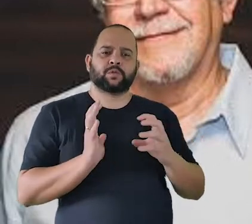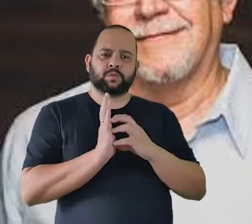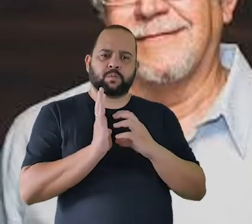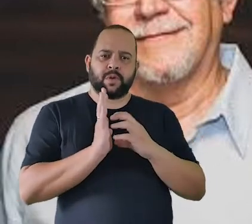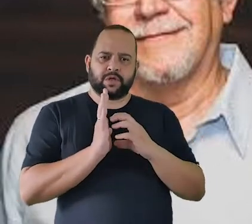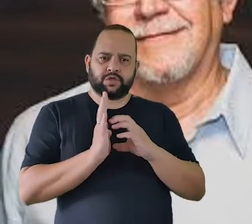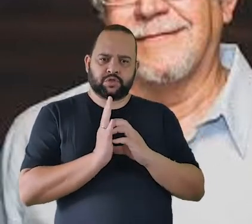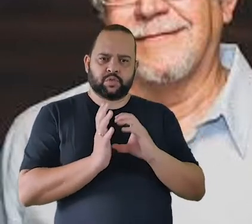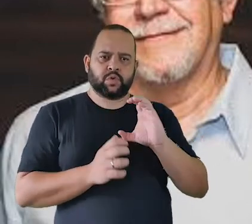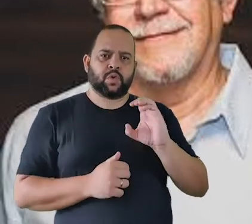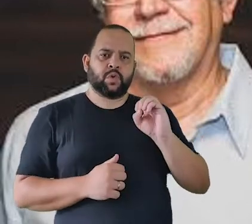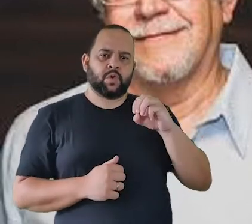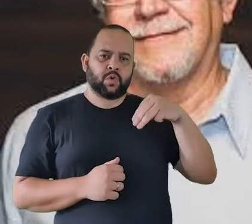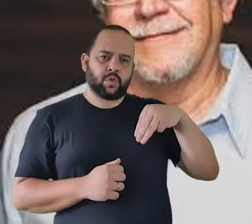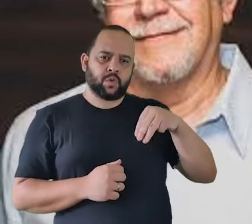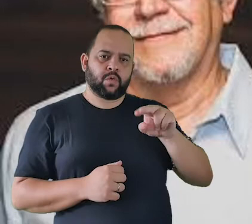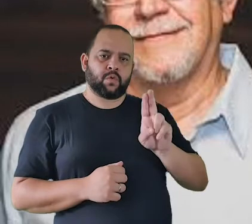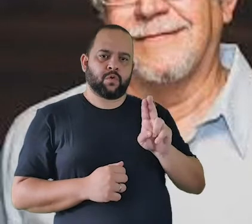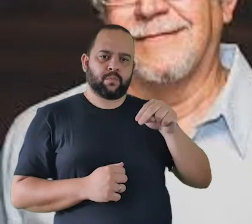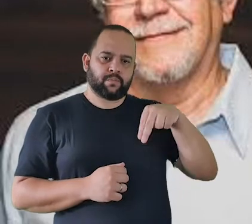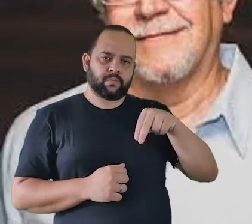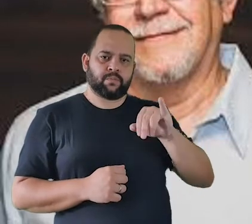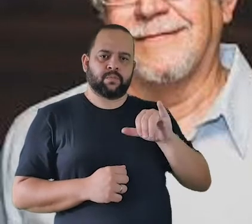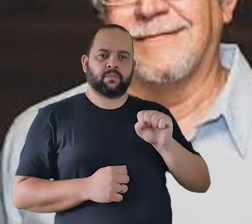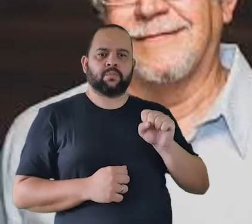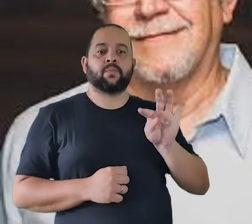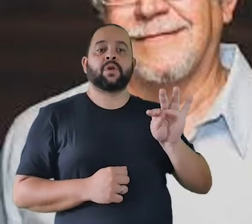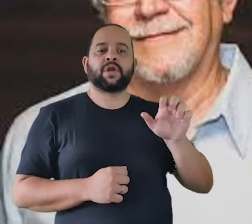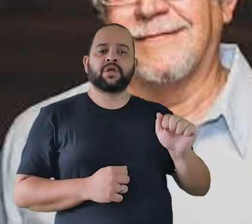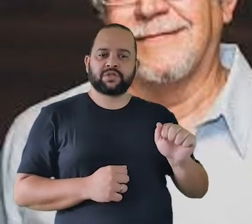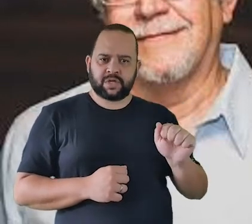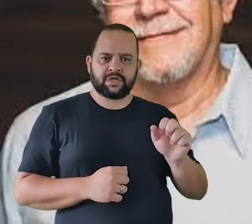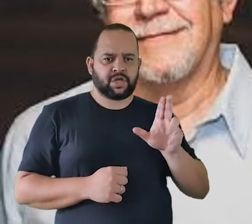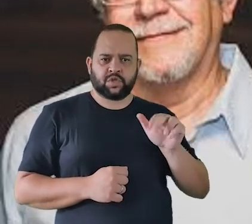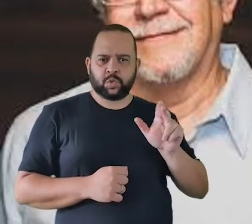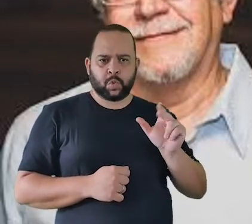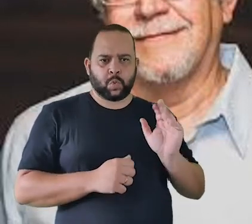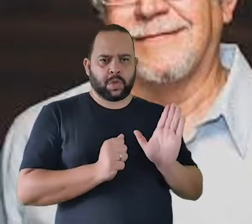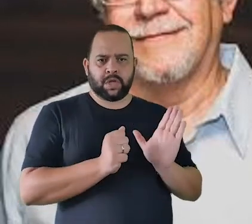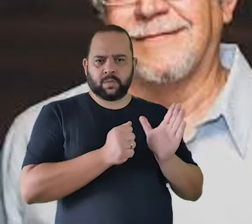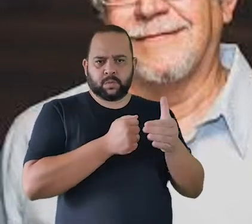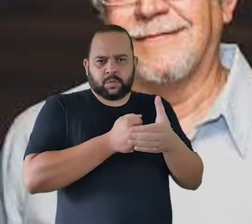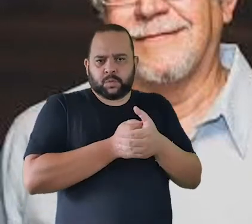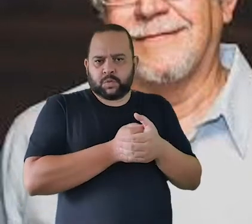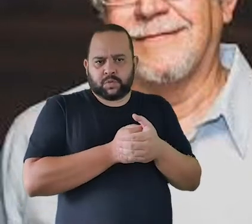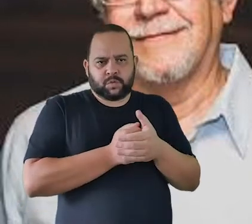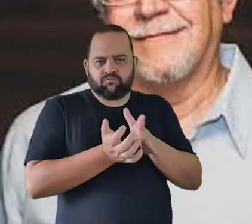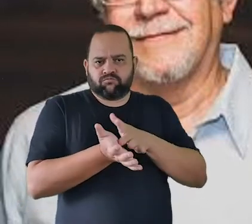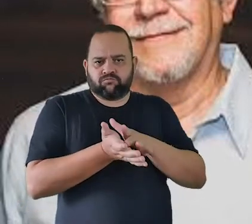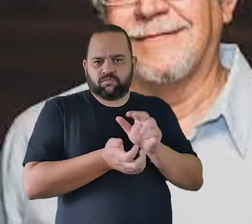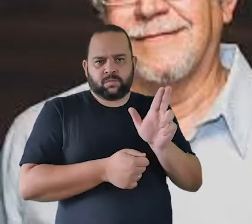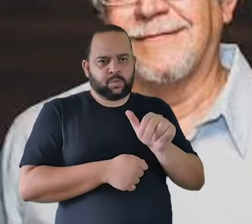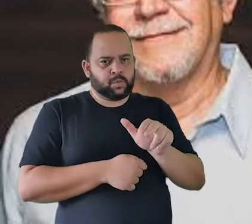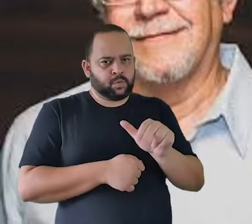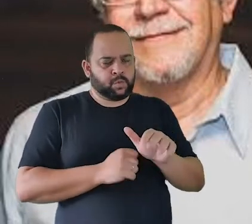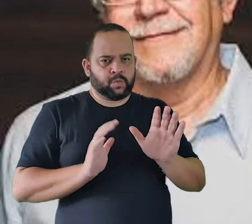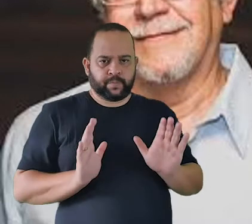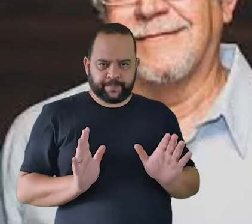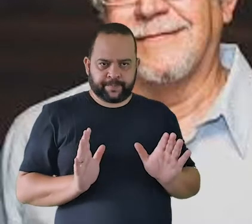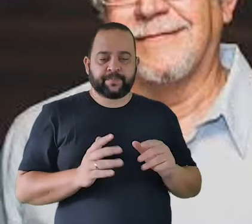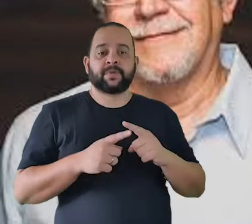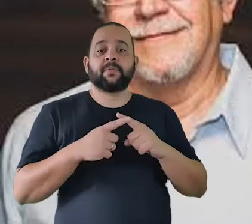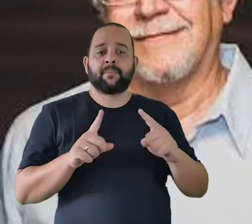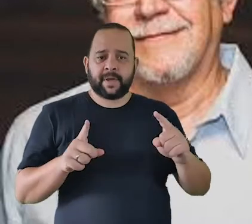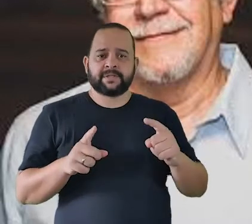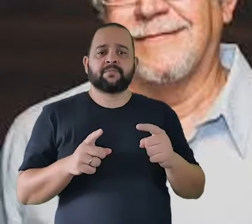não escondia isso de ninguém e um grande exemplo dessa segunda fase dele de uma música que quer ser simbólica